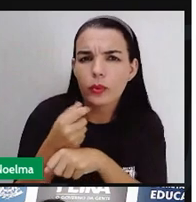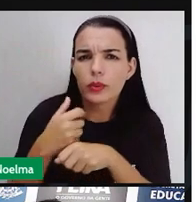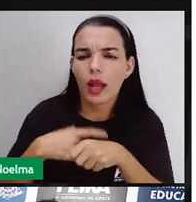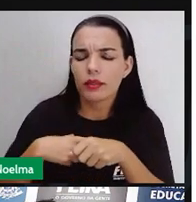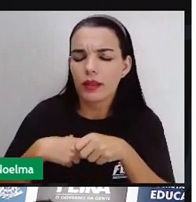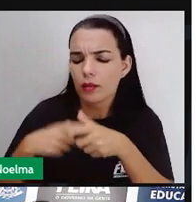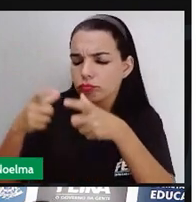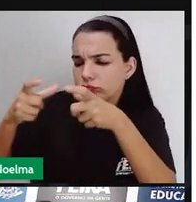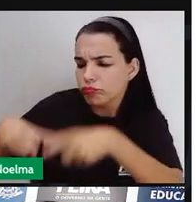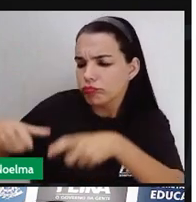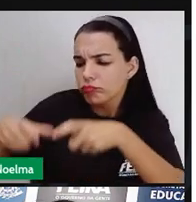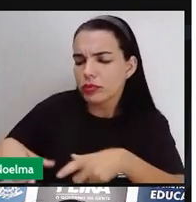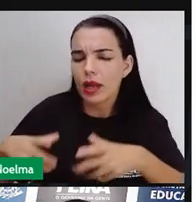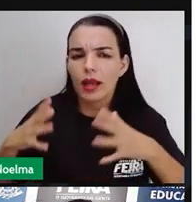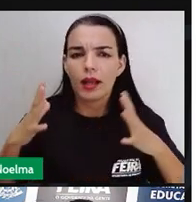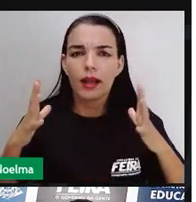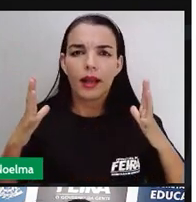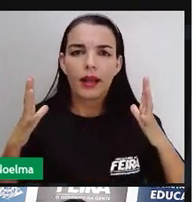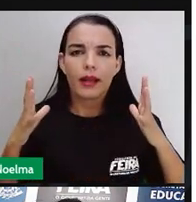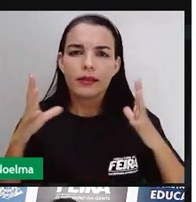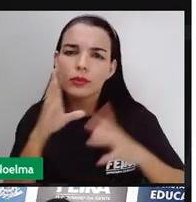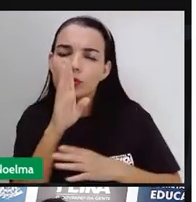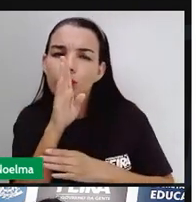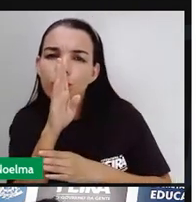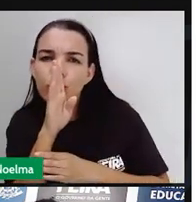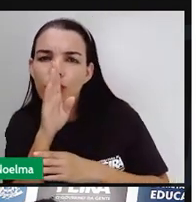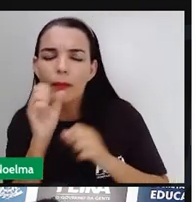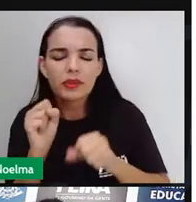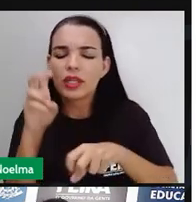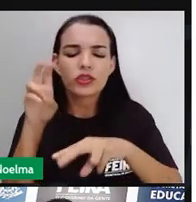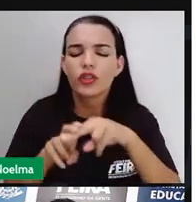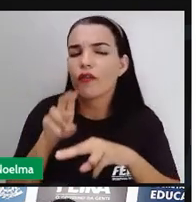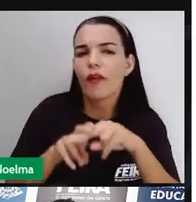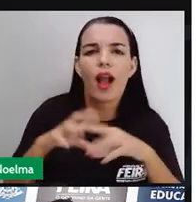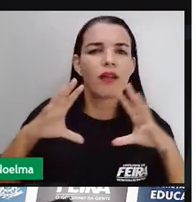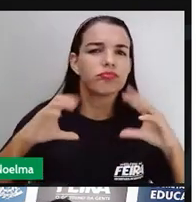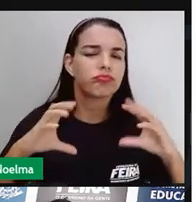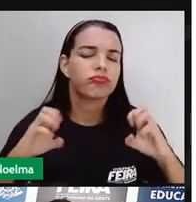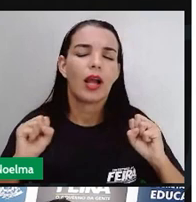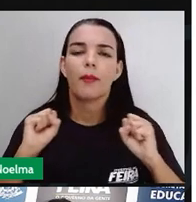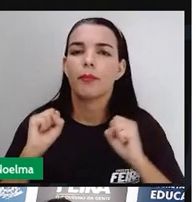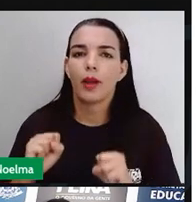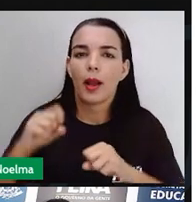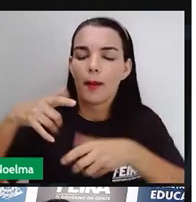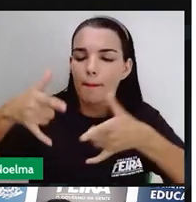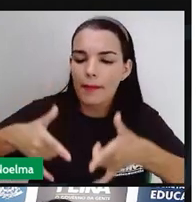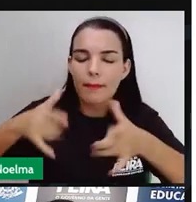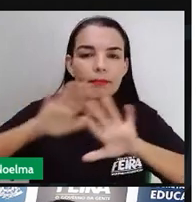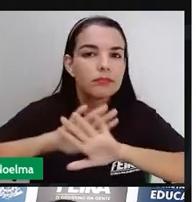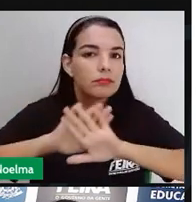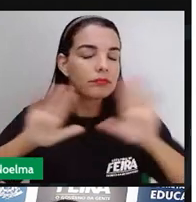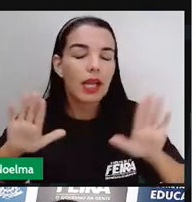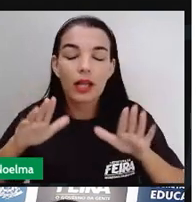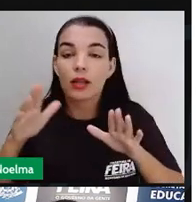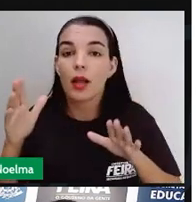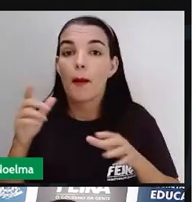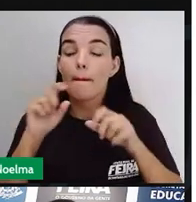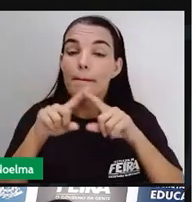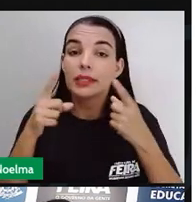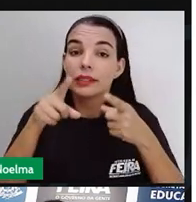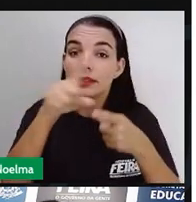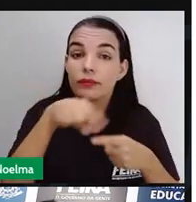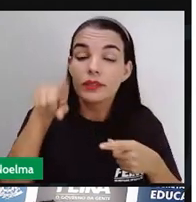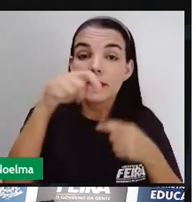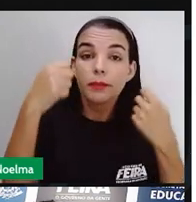silenciado, né? Pode ser no sofá, pode ser na mesa, pode ser no seu quarto, na sala, na cozinha, contanto que vocês possam